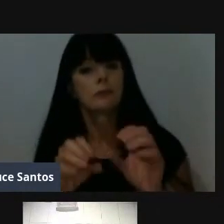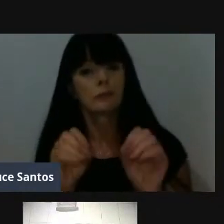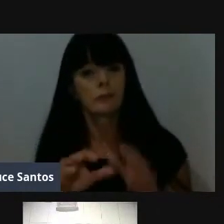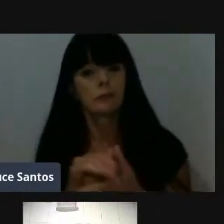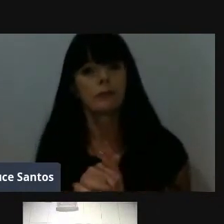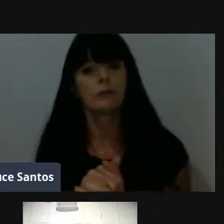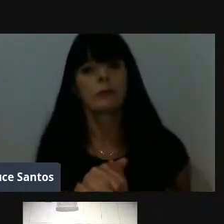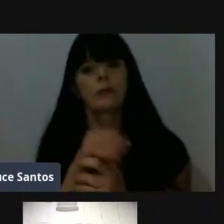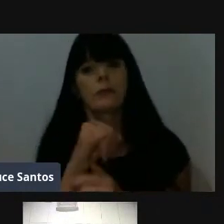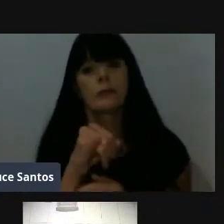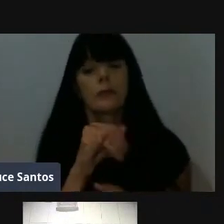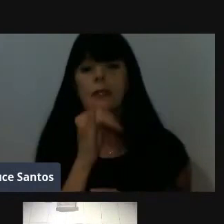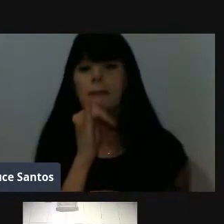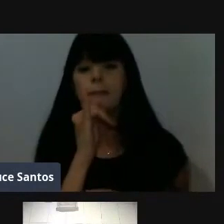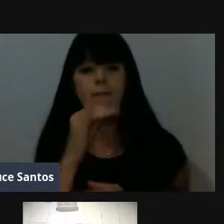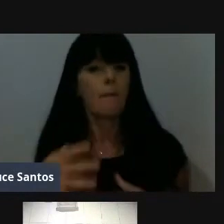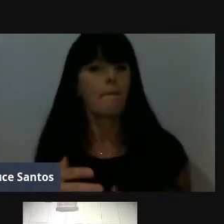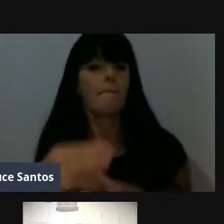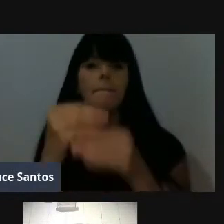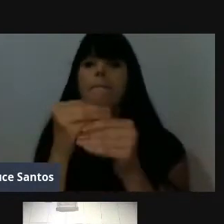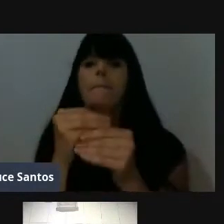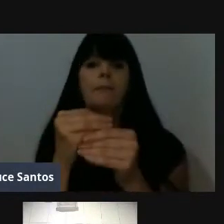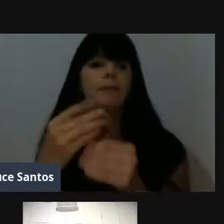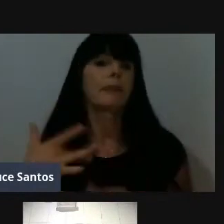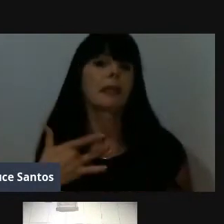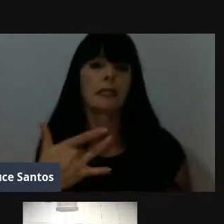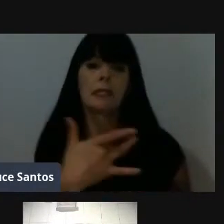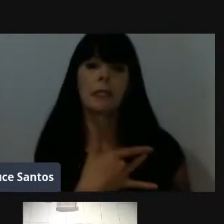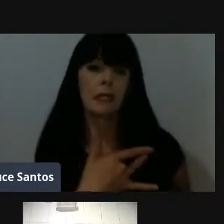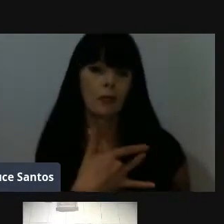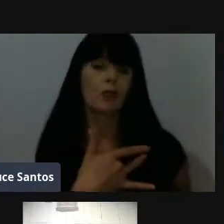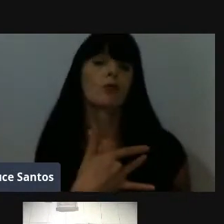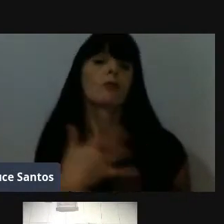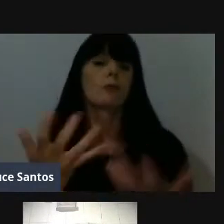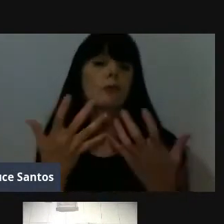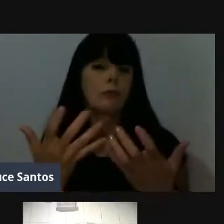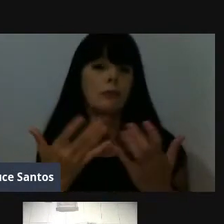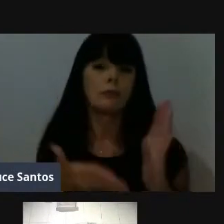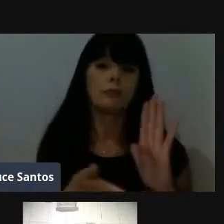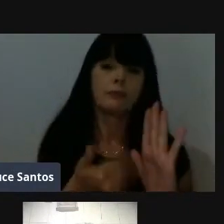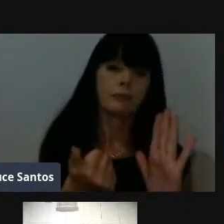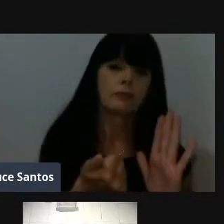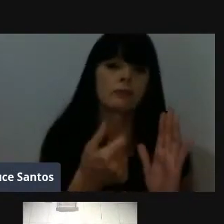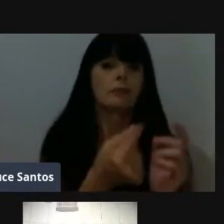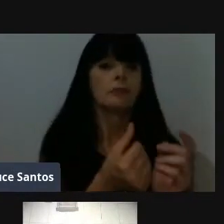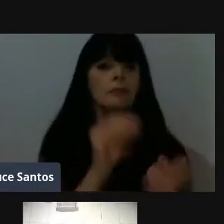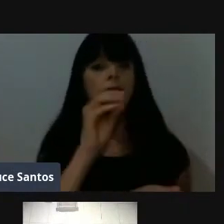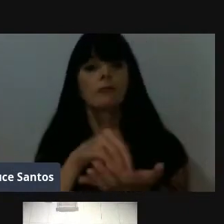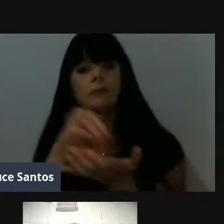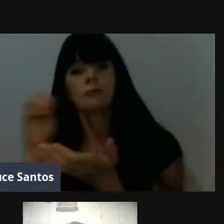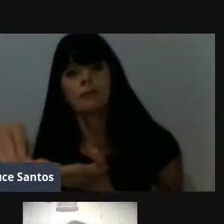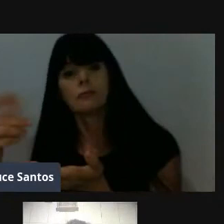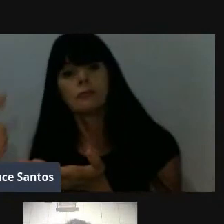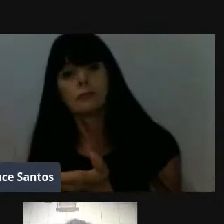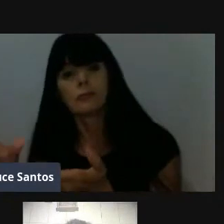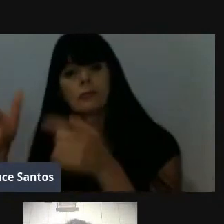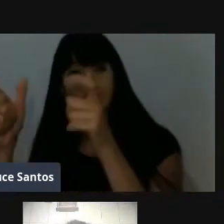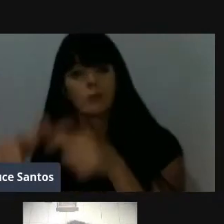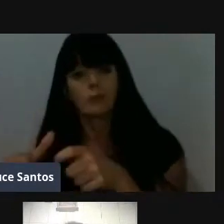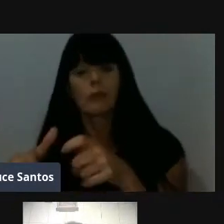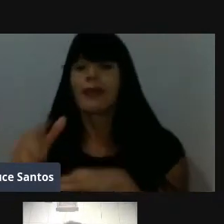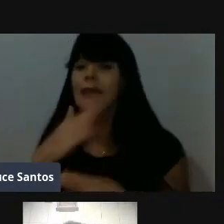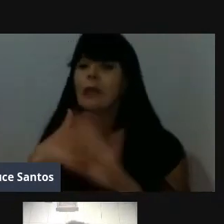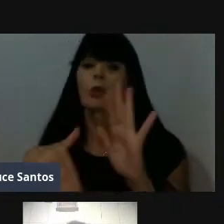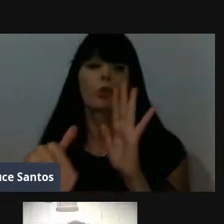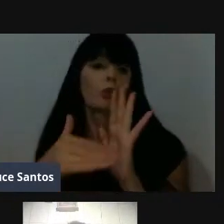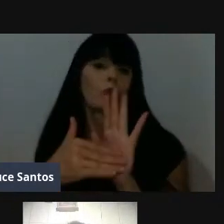né? Seja uma suplementação na saúde, que o prefeito quer tirar um dinheiro daqui e aplicar ali, então, isso tudo, ele é deliberado pelo